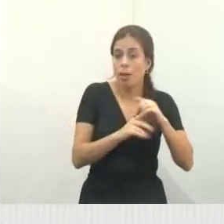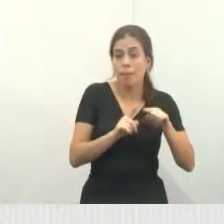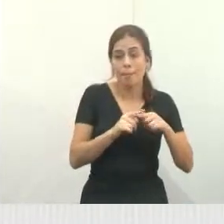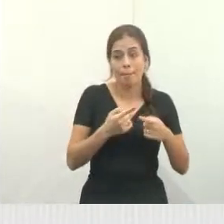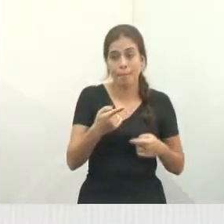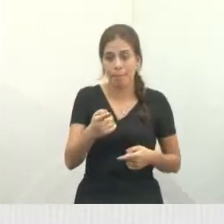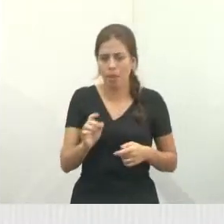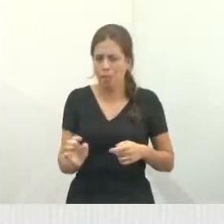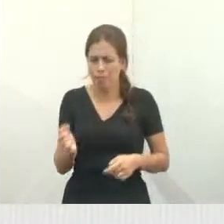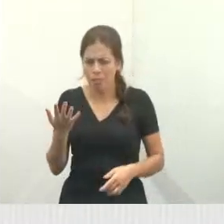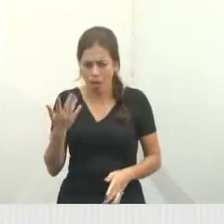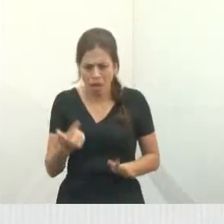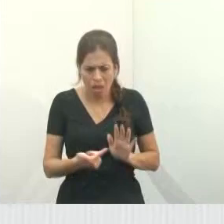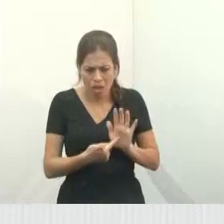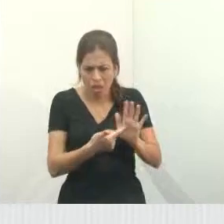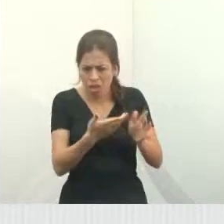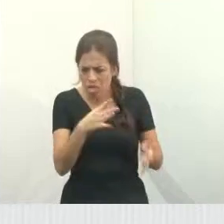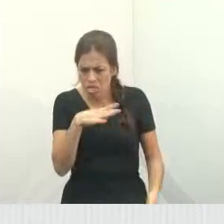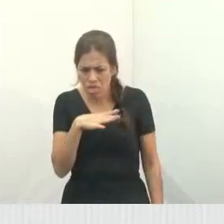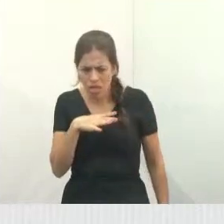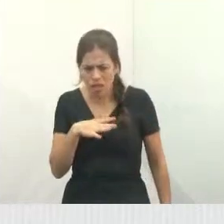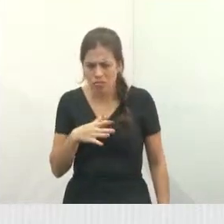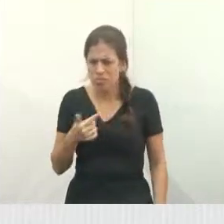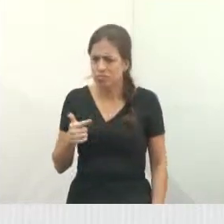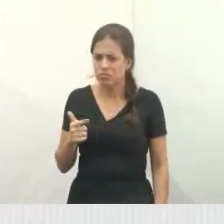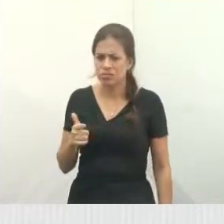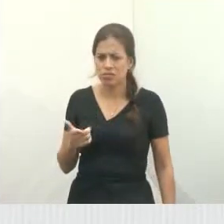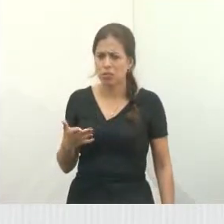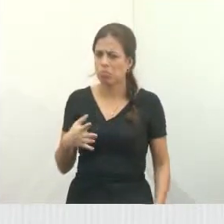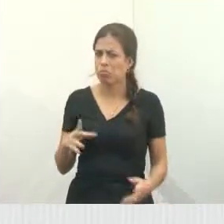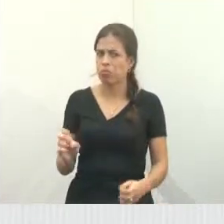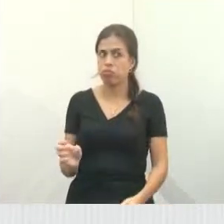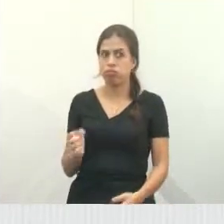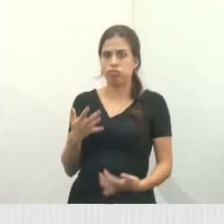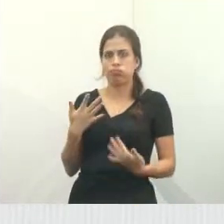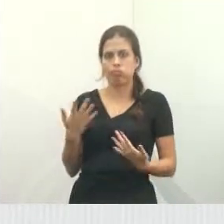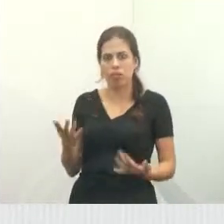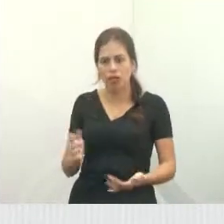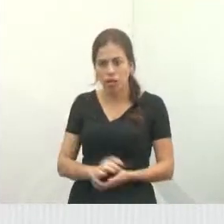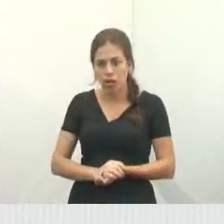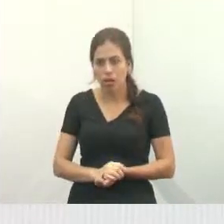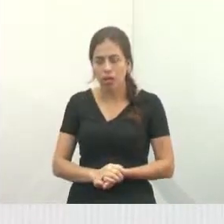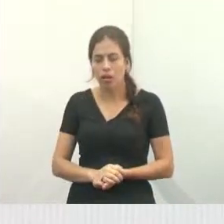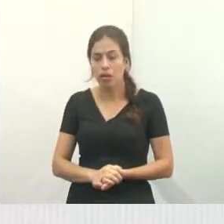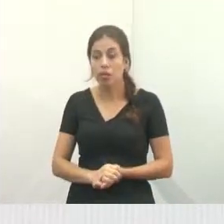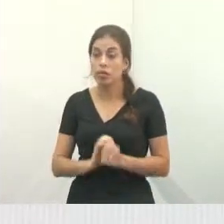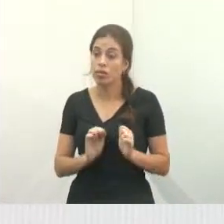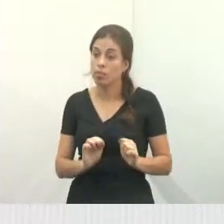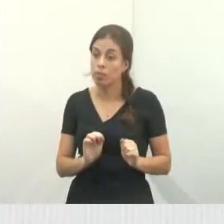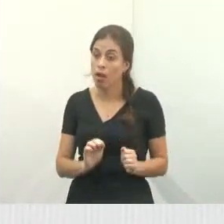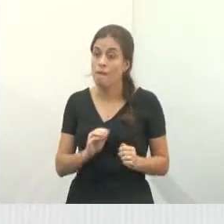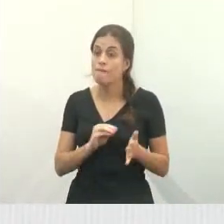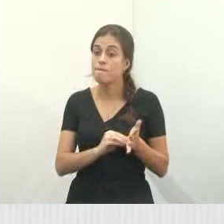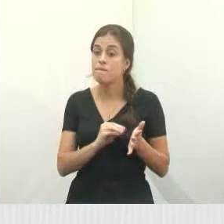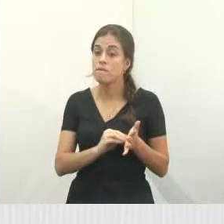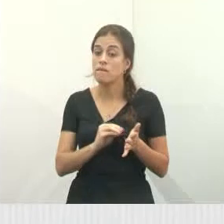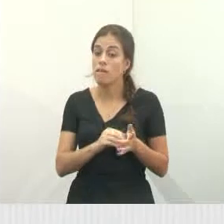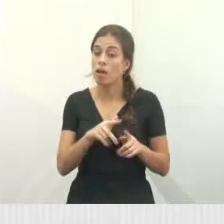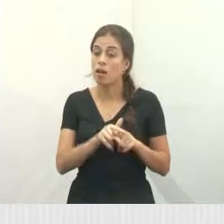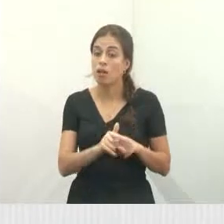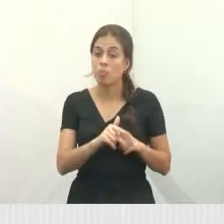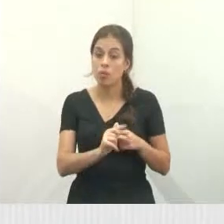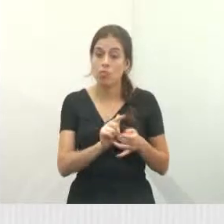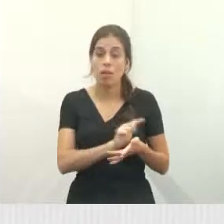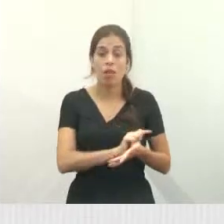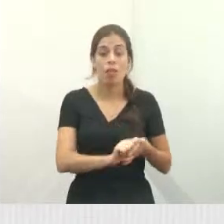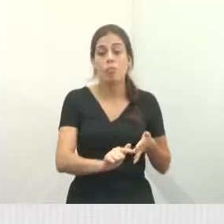pontos que estão aparecendo na cidade, onde não tinha, é assustador. Então, pode ser que seja falta de manutenção